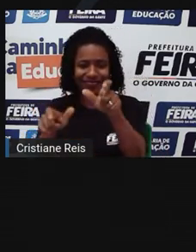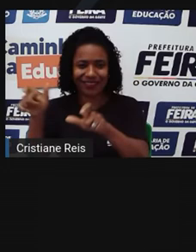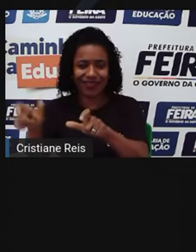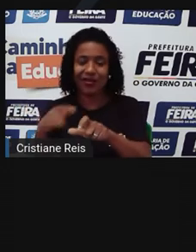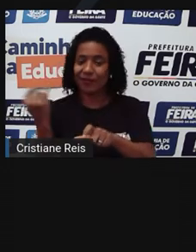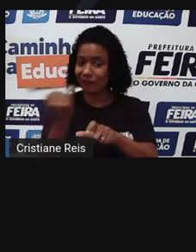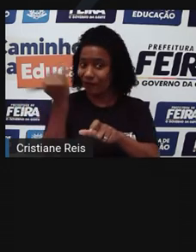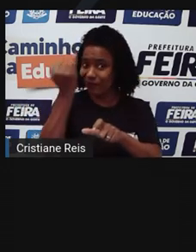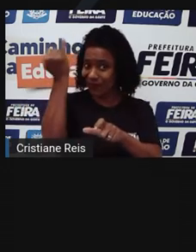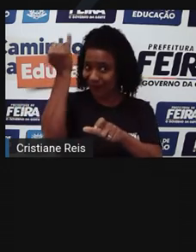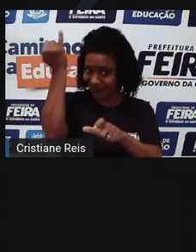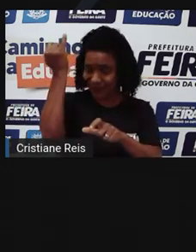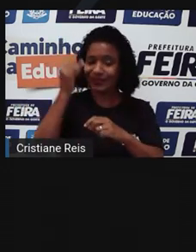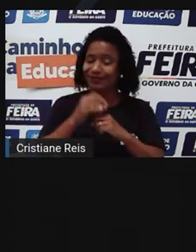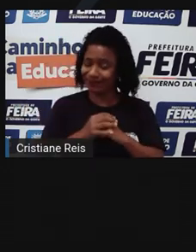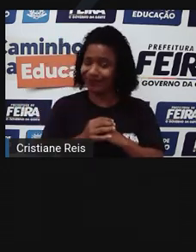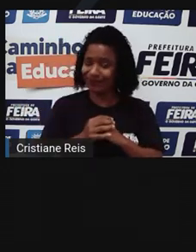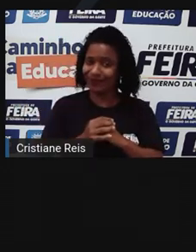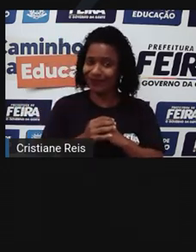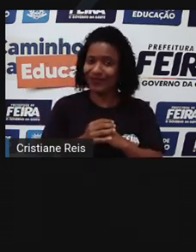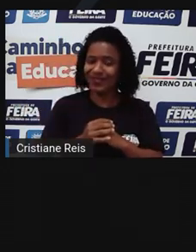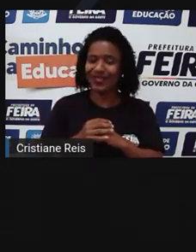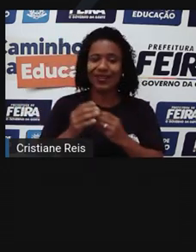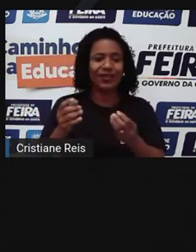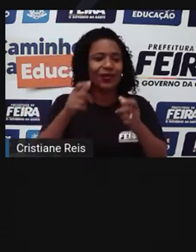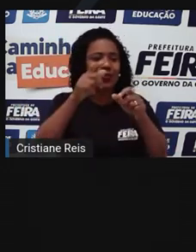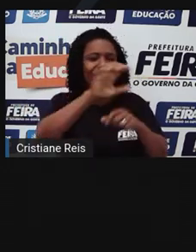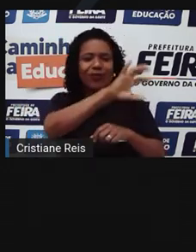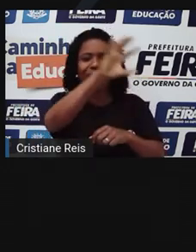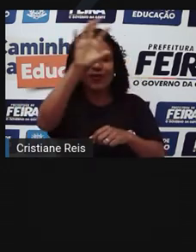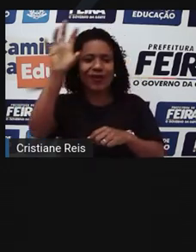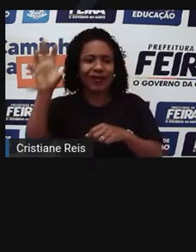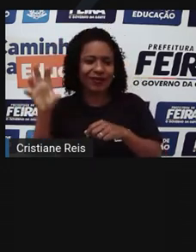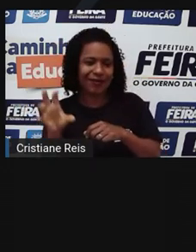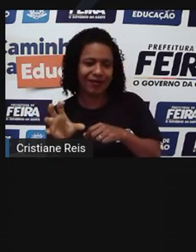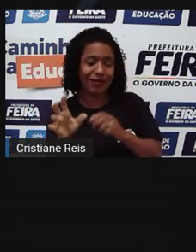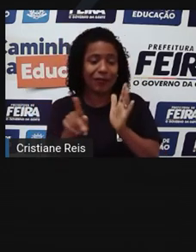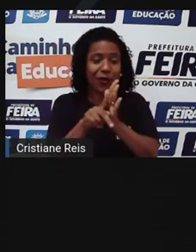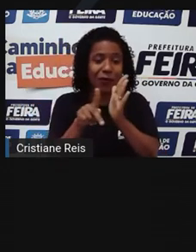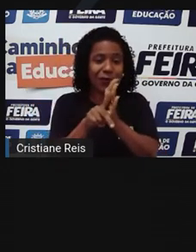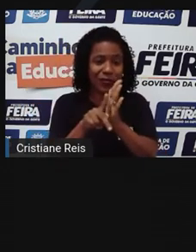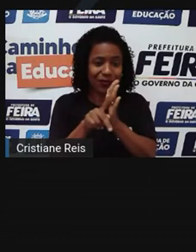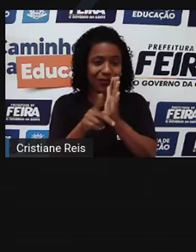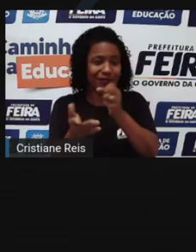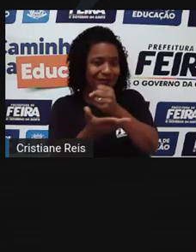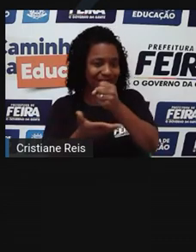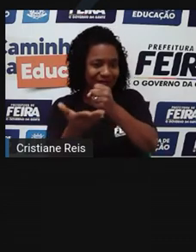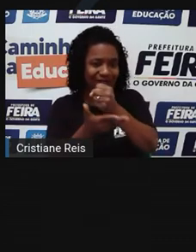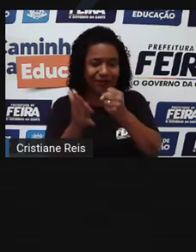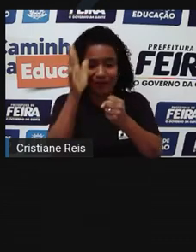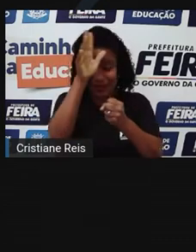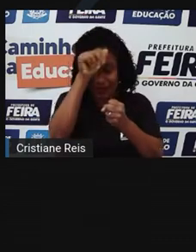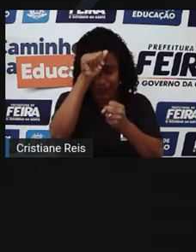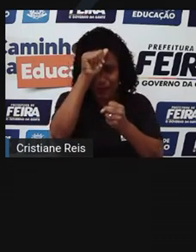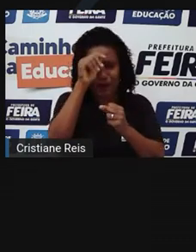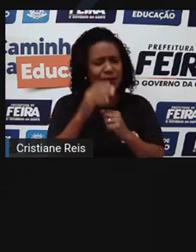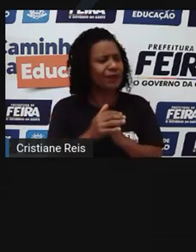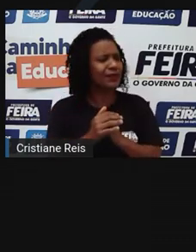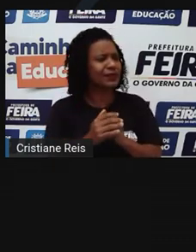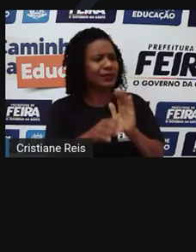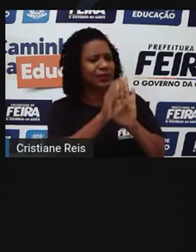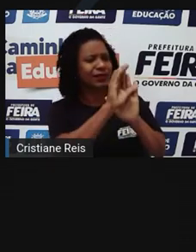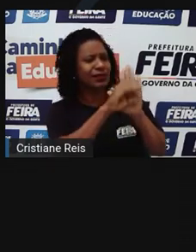valorizar as raízes próprias das diferentes regiões do país. Parágrafo único. Essa concepção de